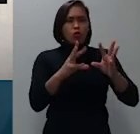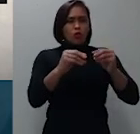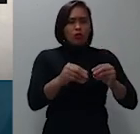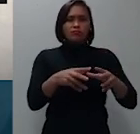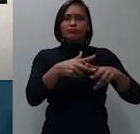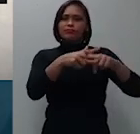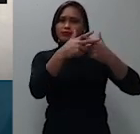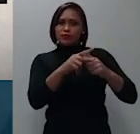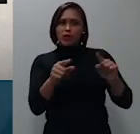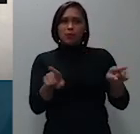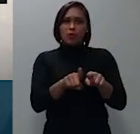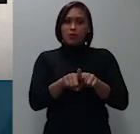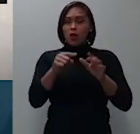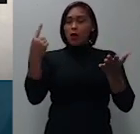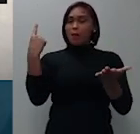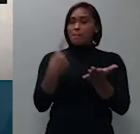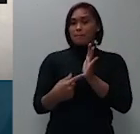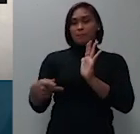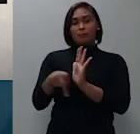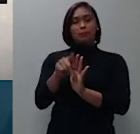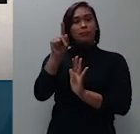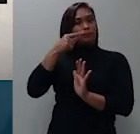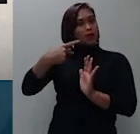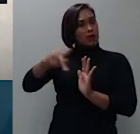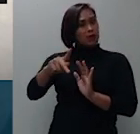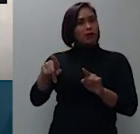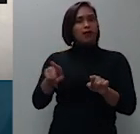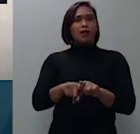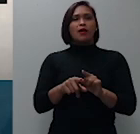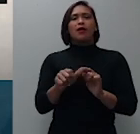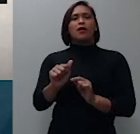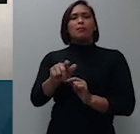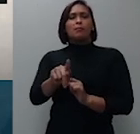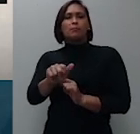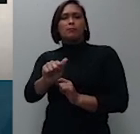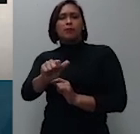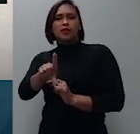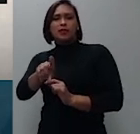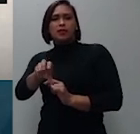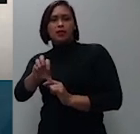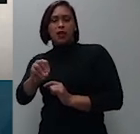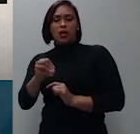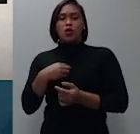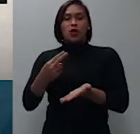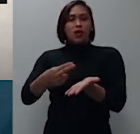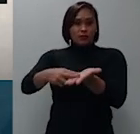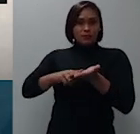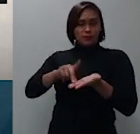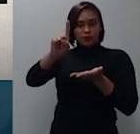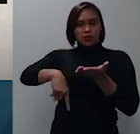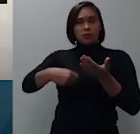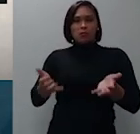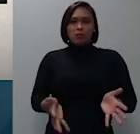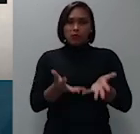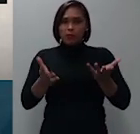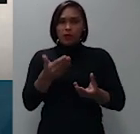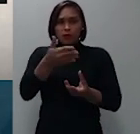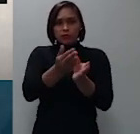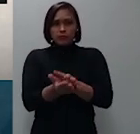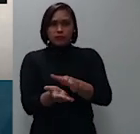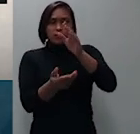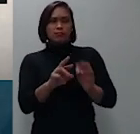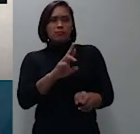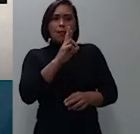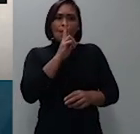decisão a APADECO foi intimada para manifestação nos presentes autos e silenciou durante anos